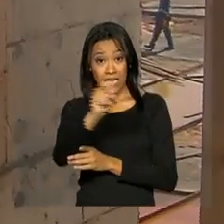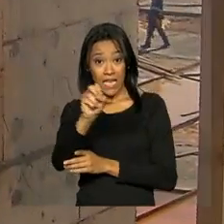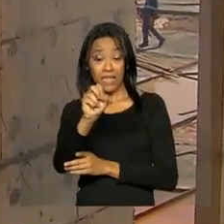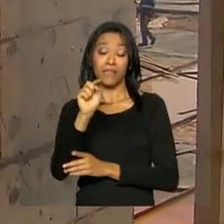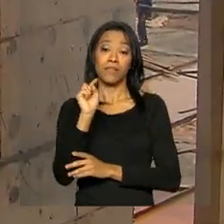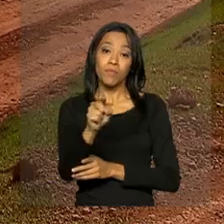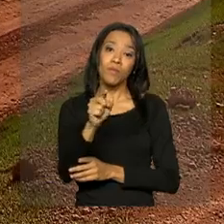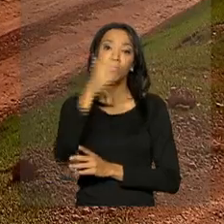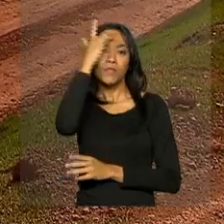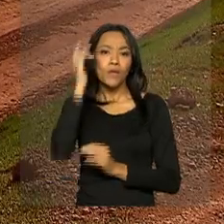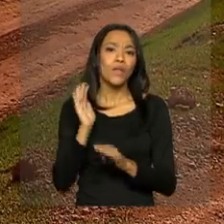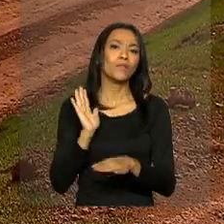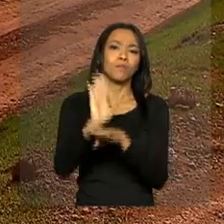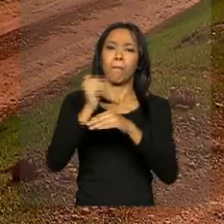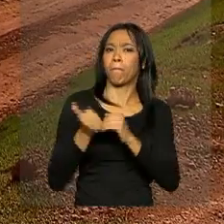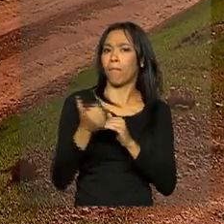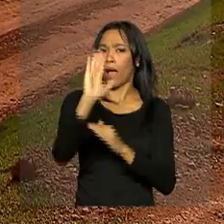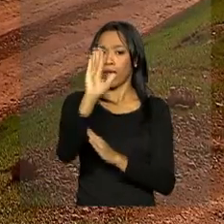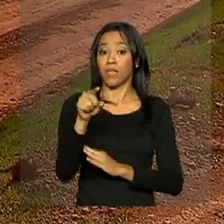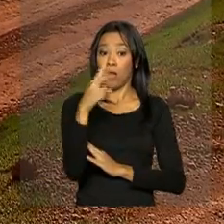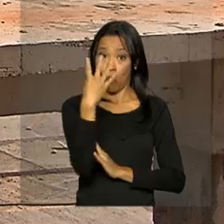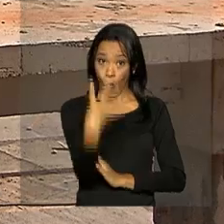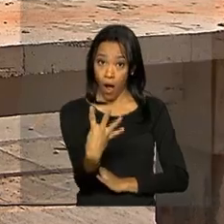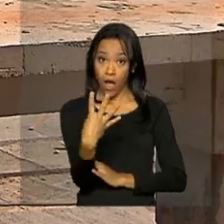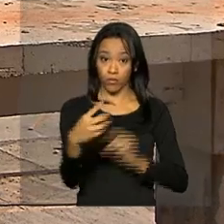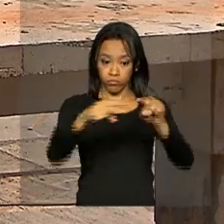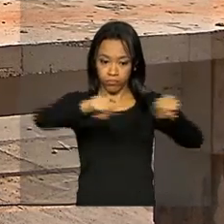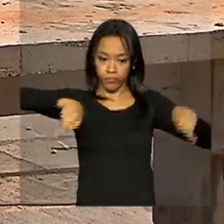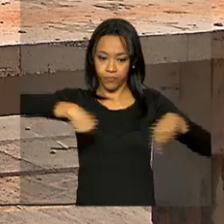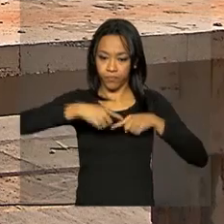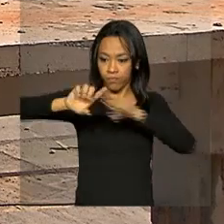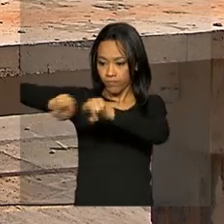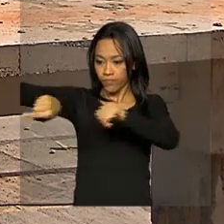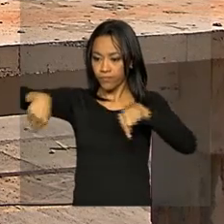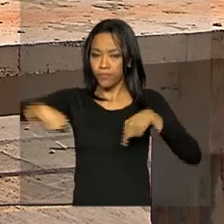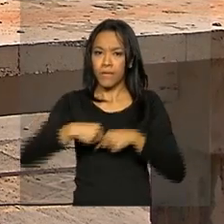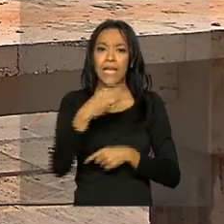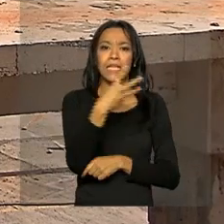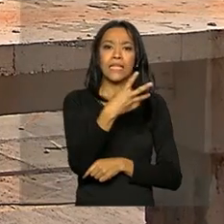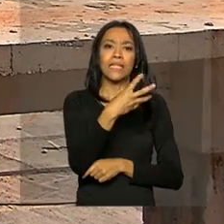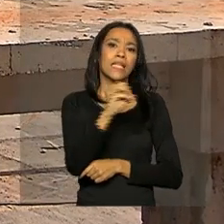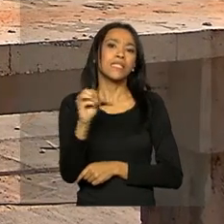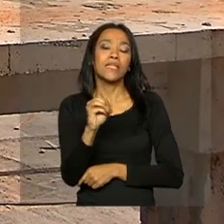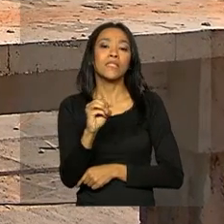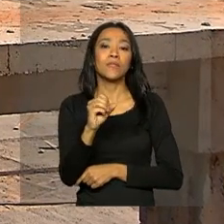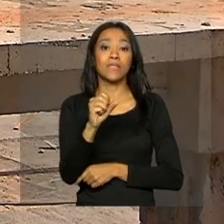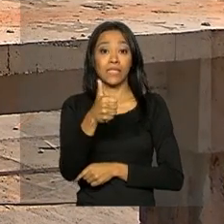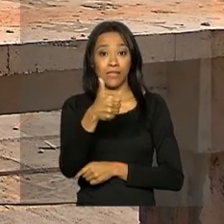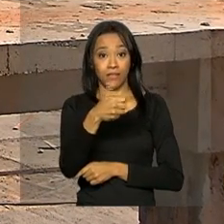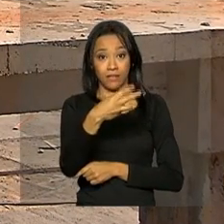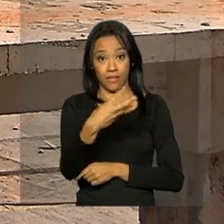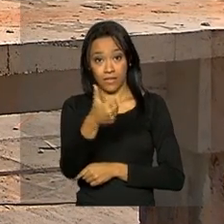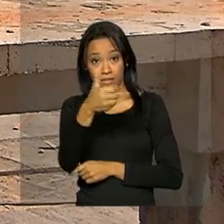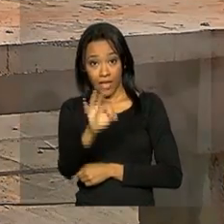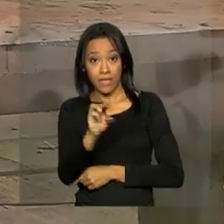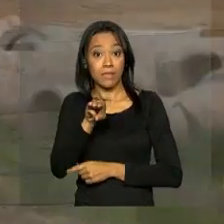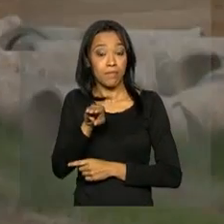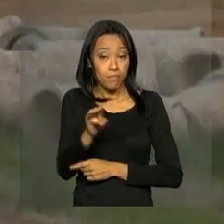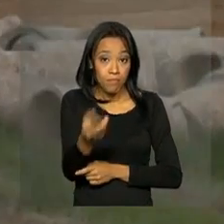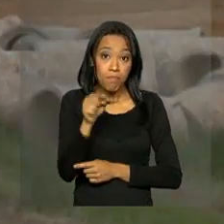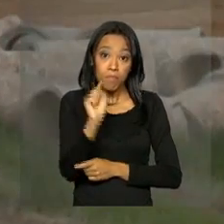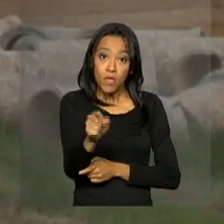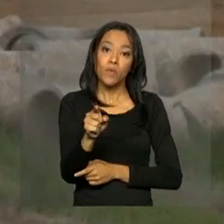população de hoje. São quatro tanques como este que vão processar até 310 mil litros de esgoto por segundo.